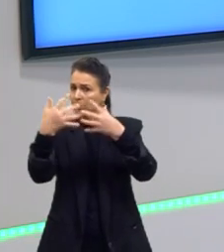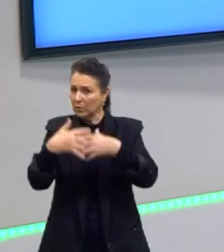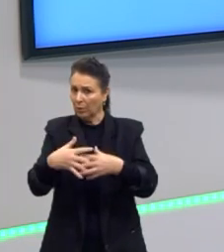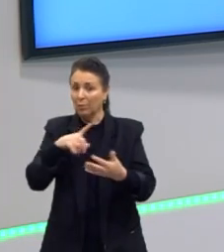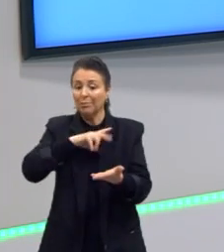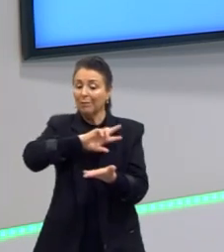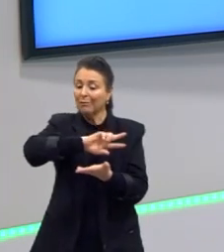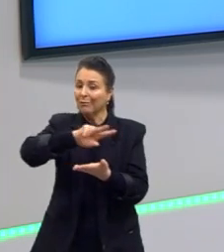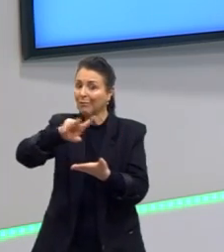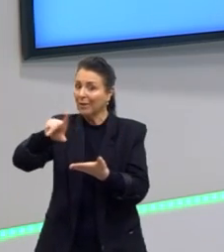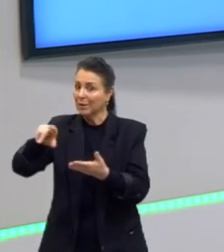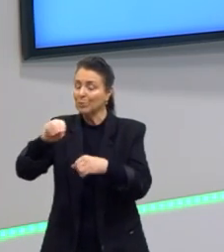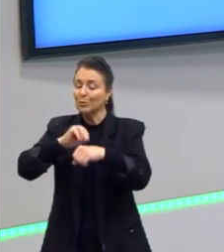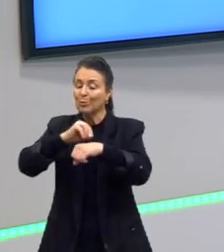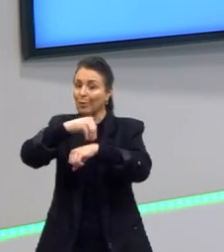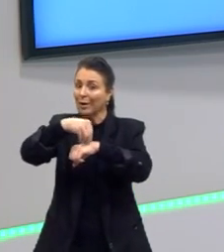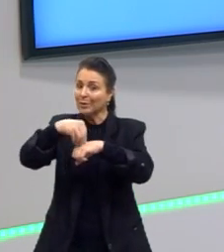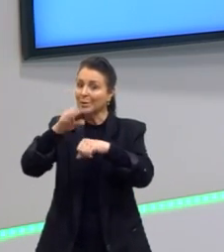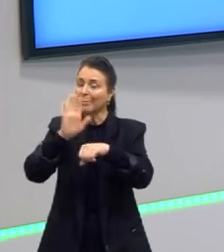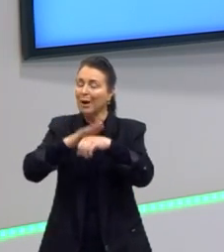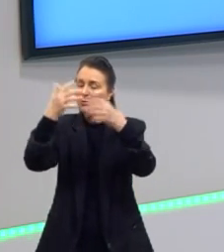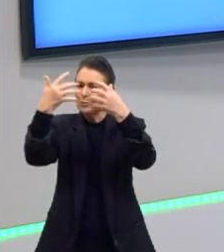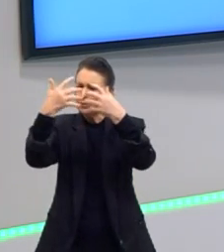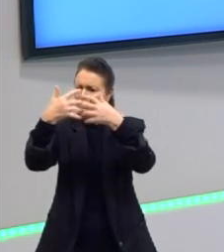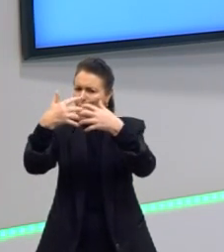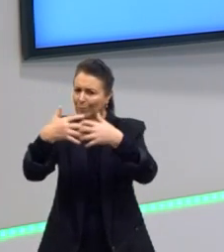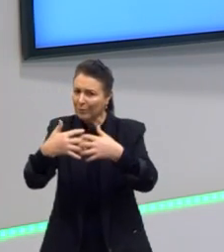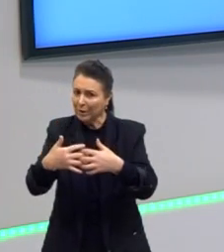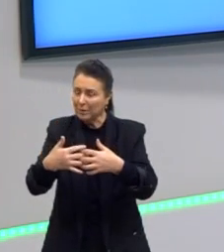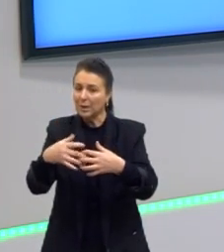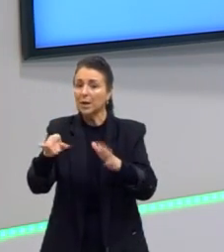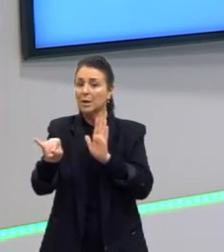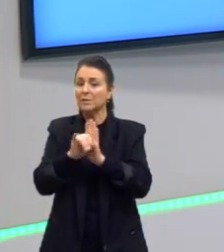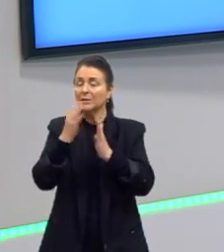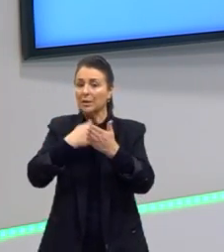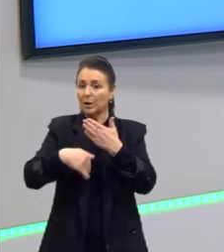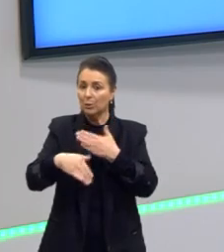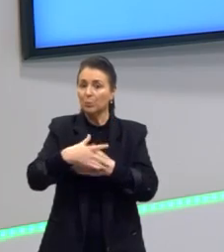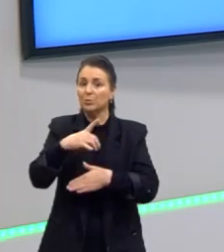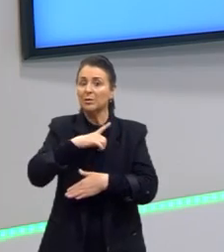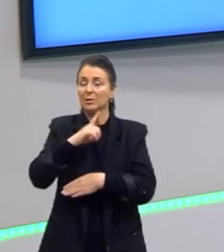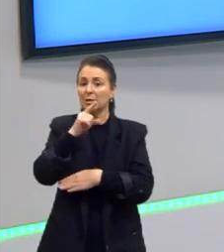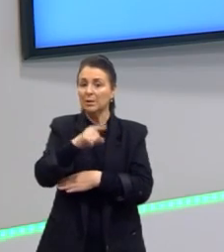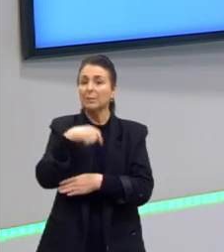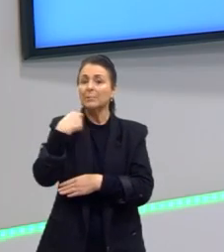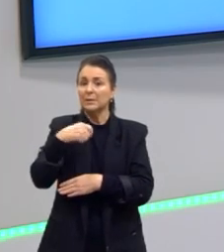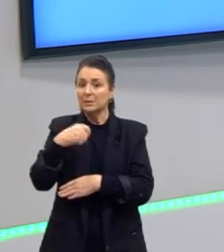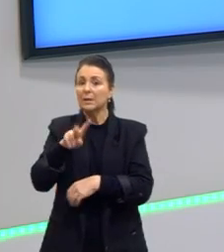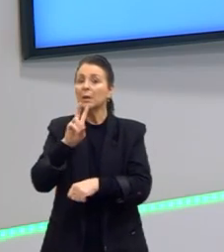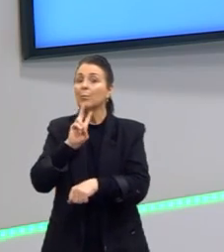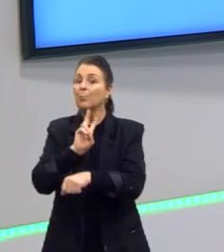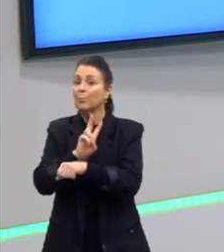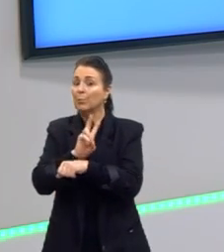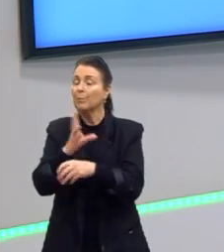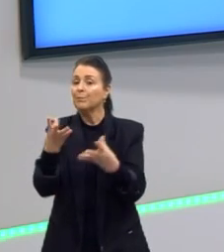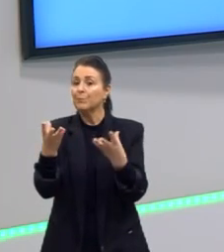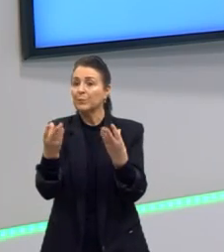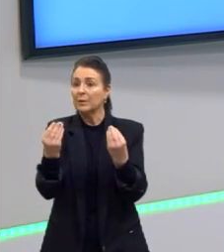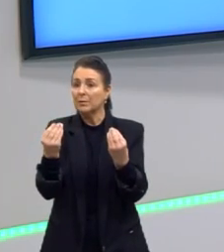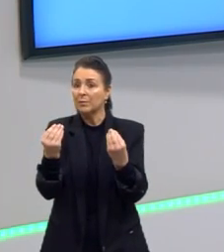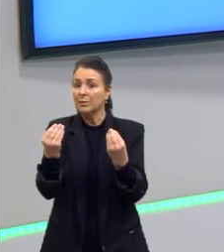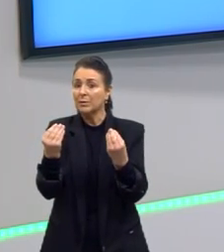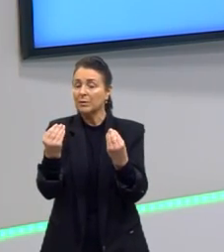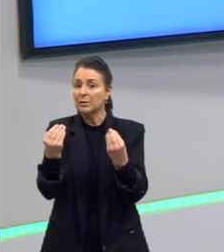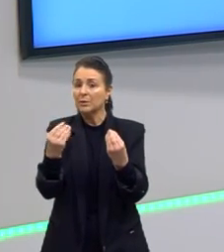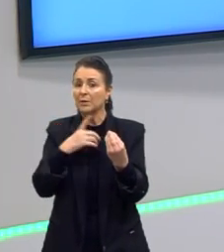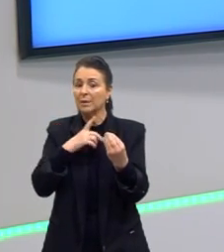grupos, as moléculas mais complexas, e aí tem que identificar todos que estão ali presentes, então tem que ter bastante cuidado nessa